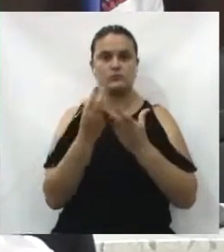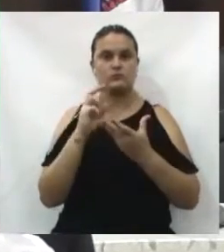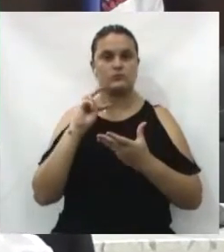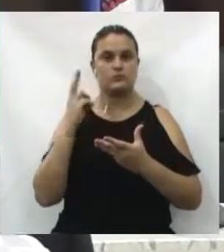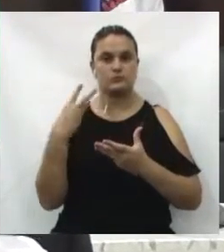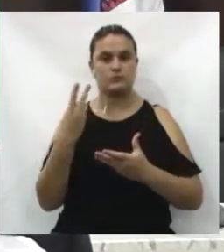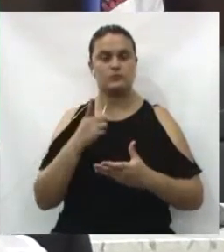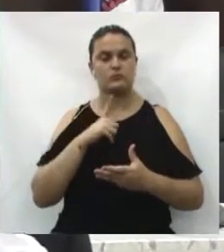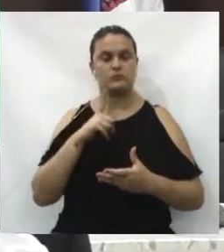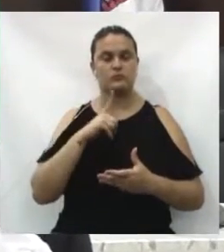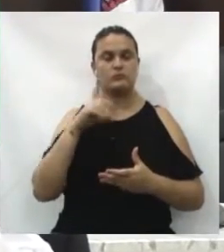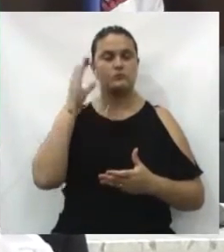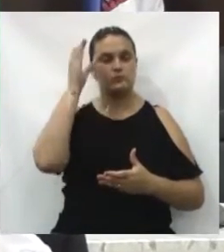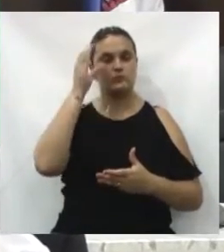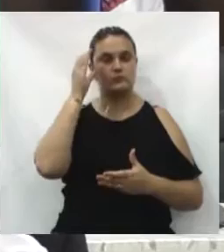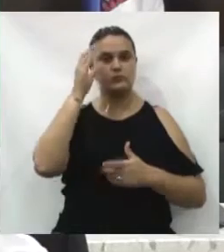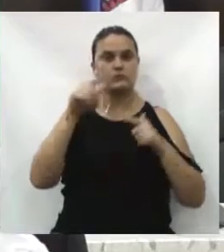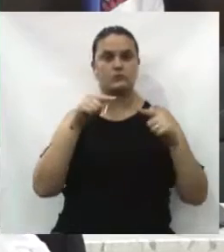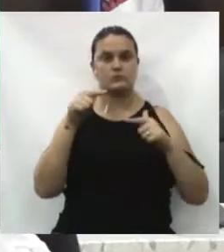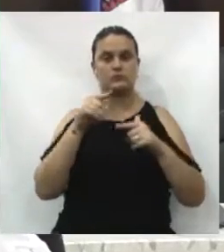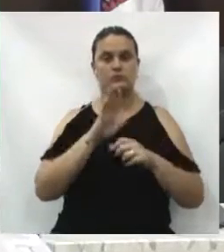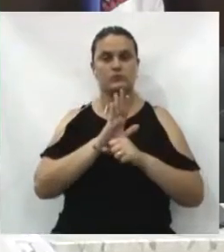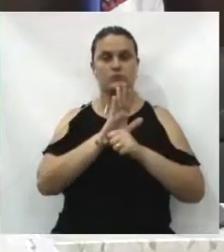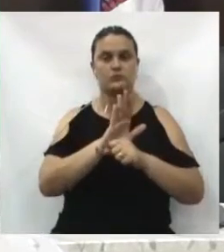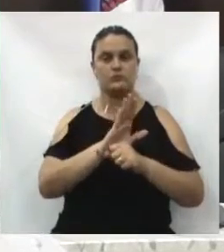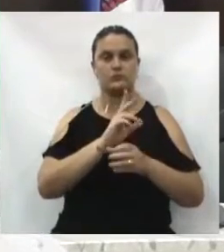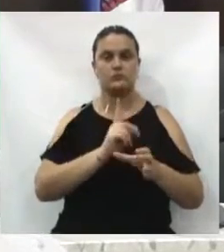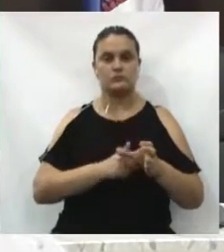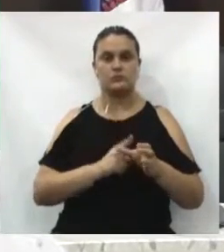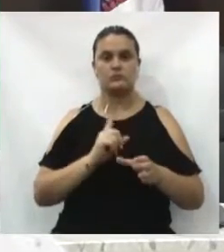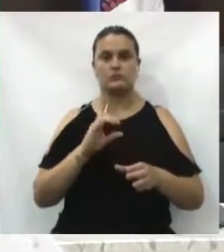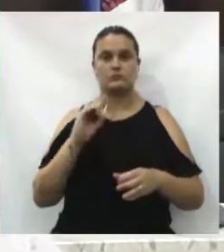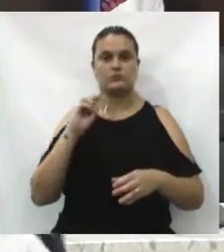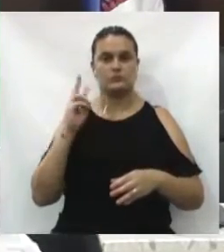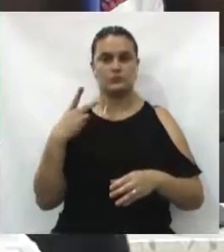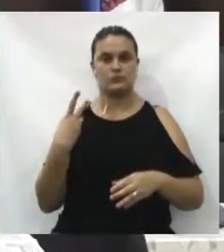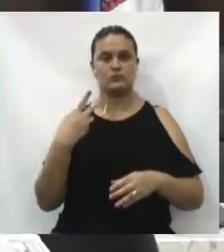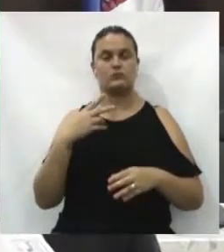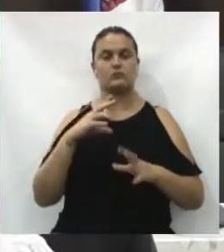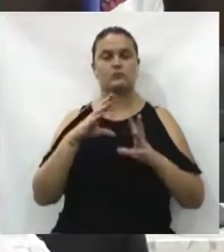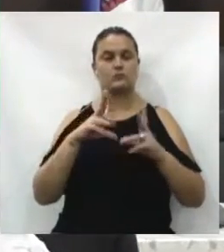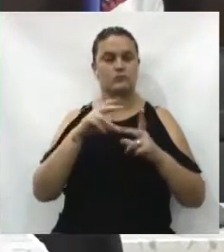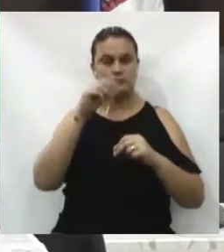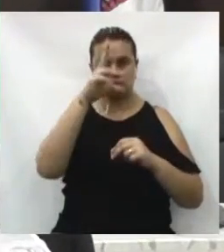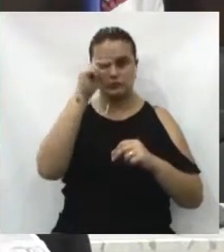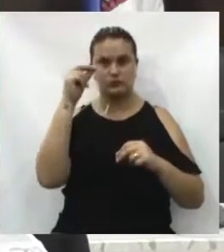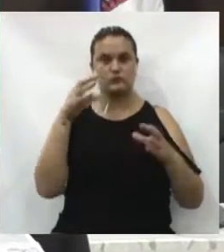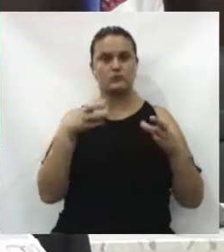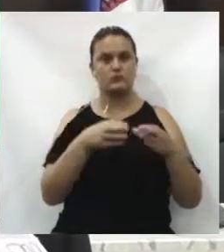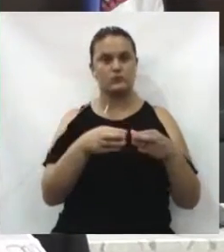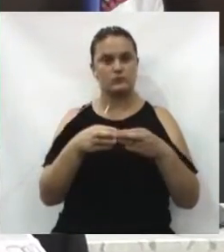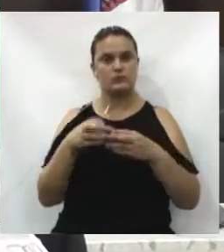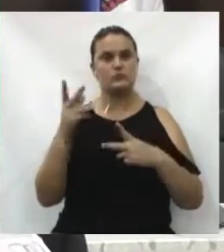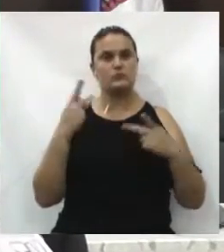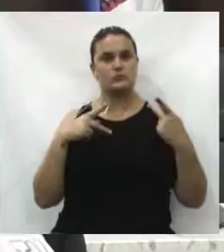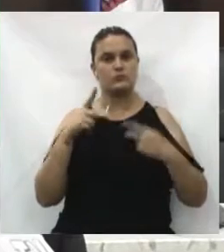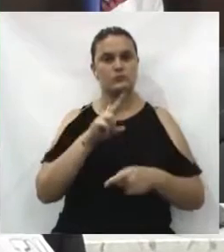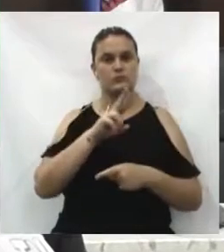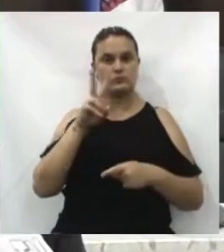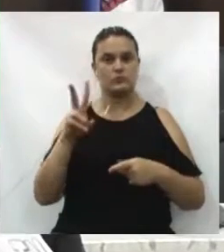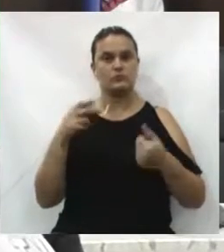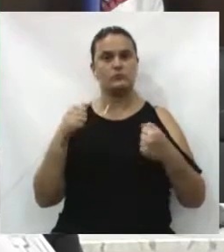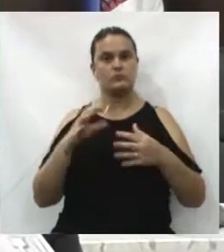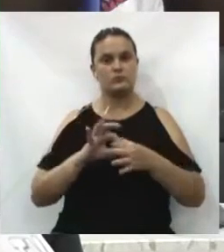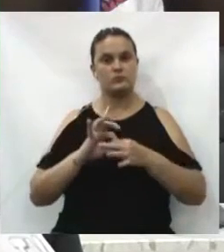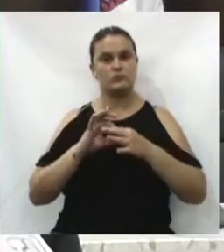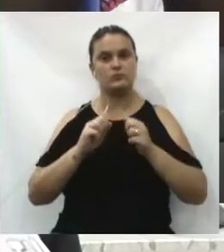dessa ciência de trabalhar em prol da cidade. Não só os vereadores, não só o prefeito Santin, todas as lideranças políticas da União da Vitória têm que